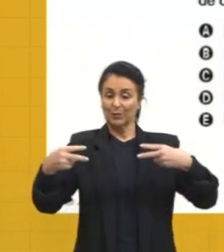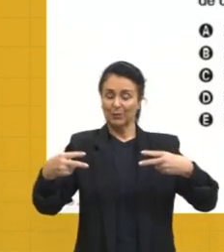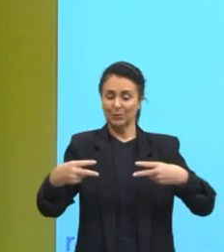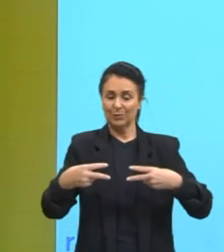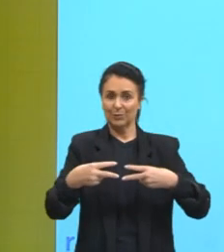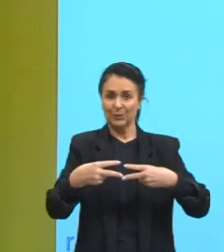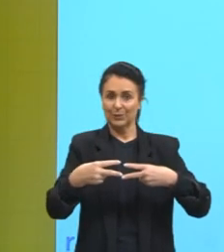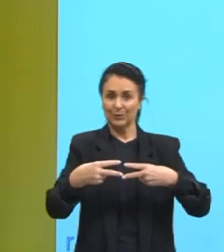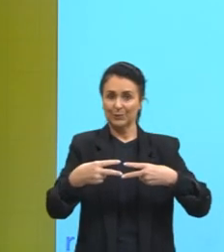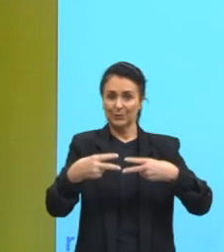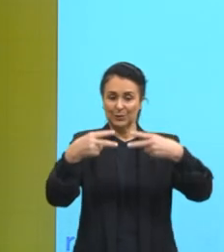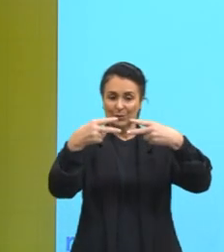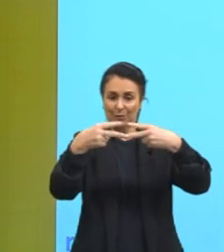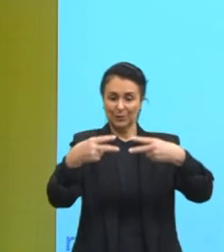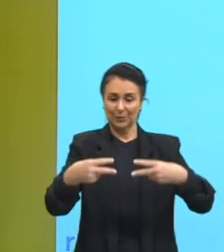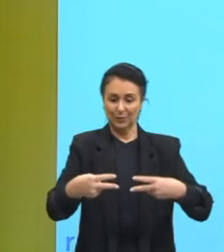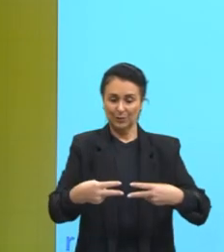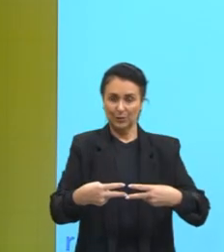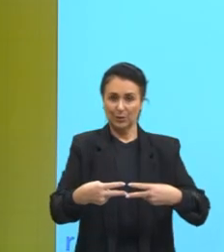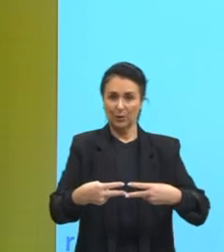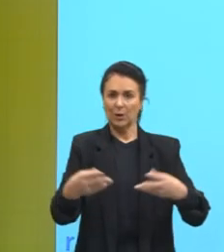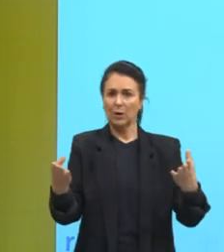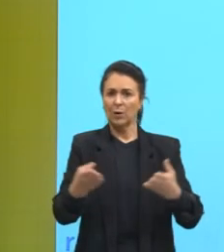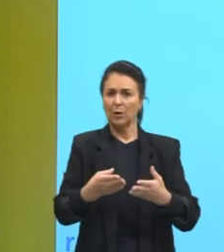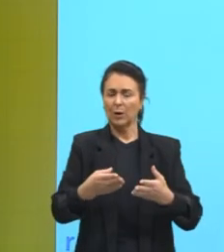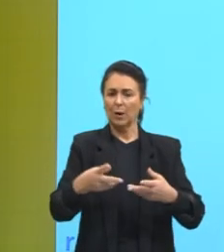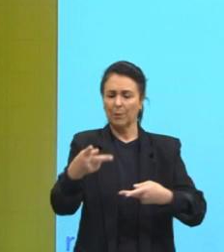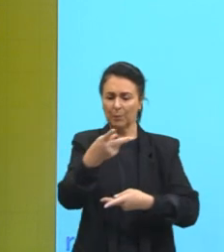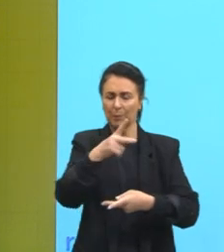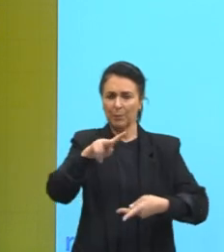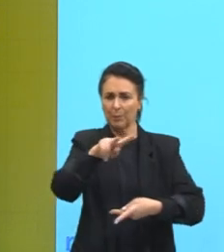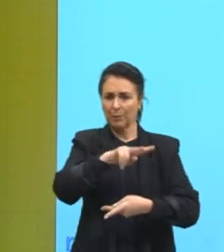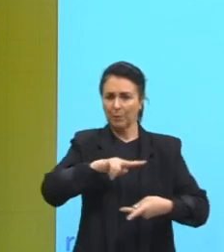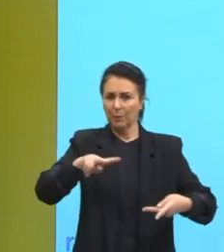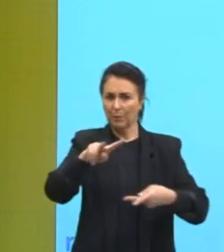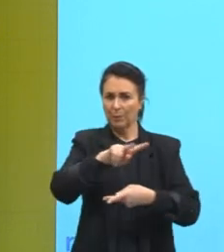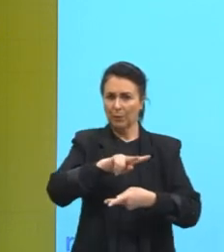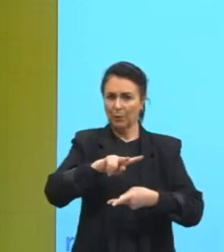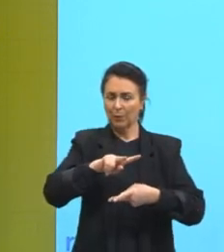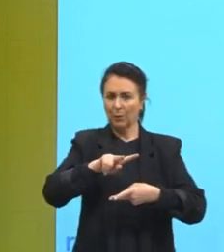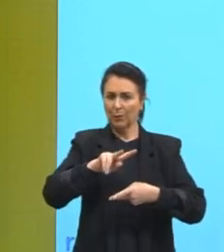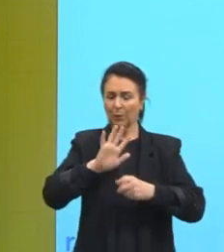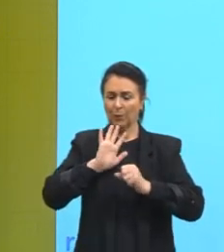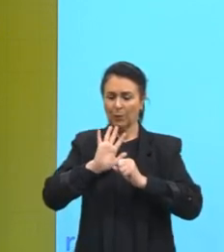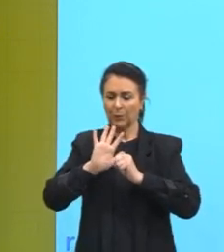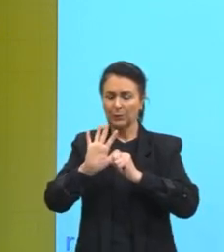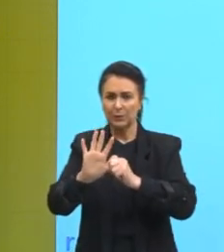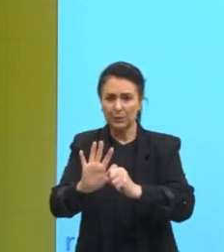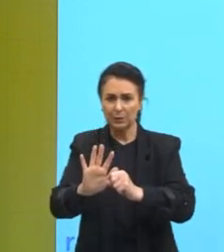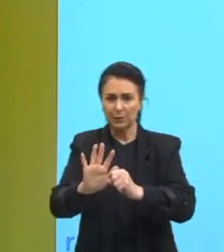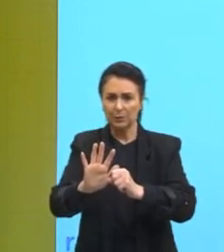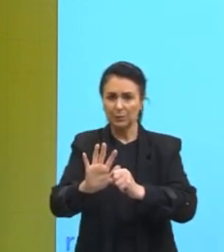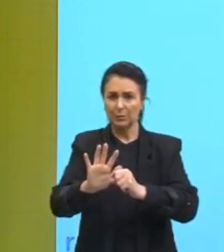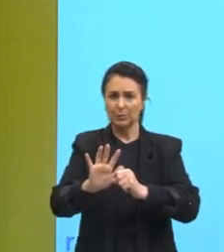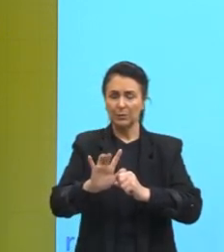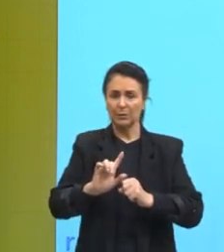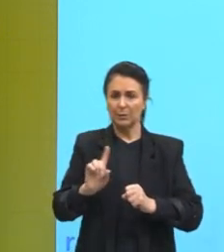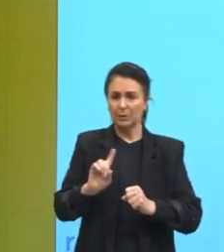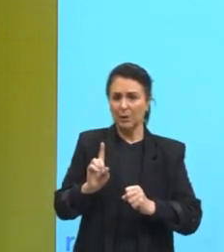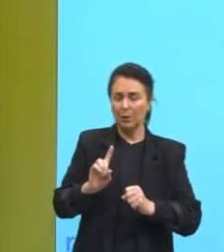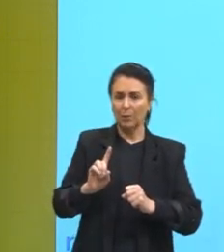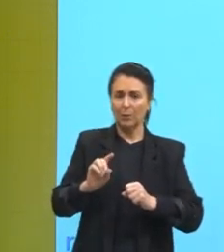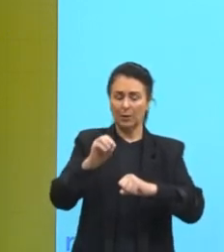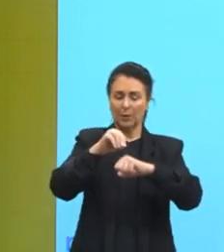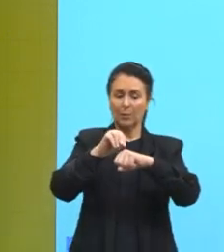São interações dipolo induzido, ocorrem entre moléculas apolares, o que também não é o caso. Porque a água é uma